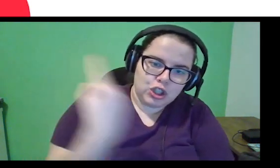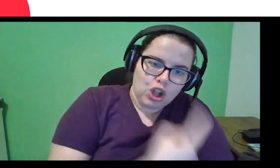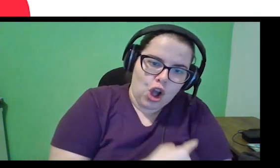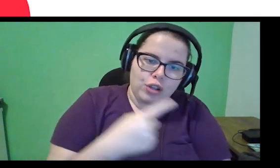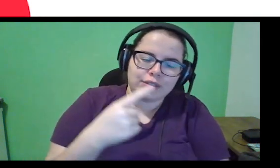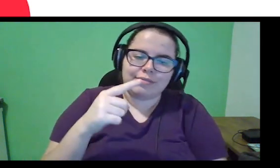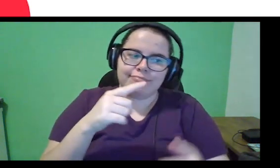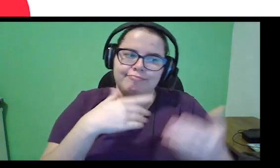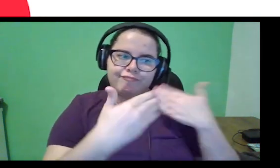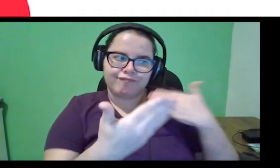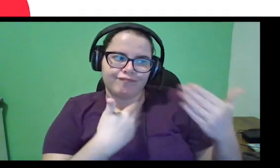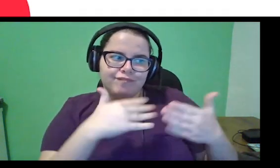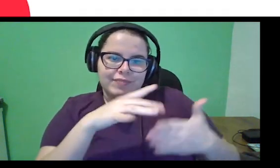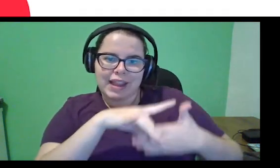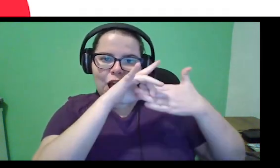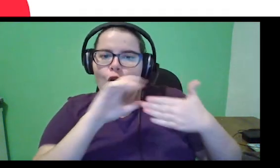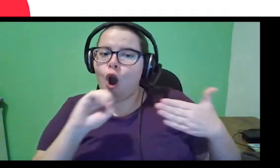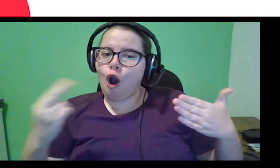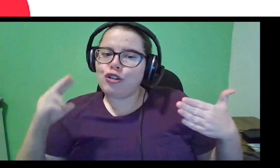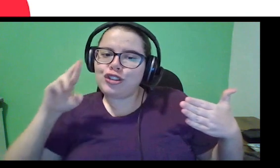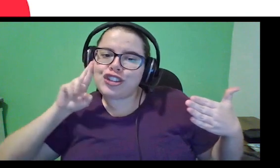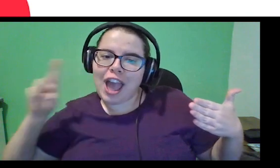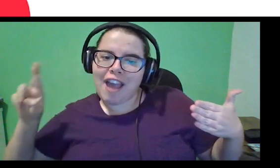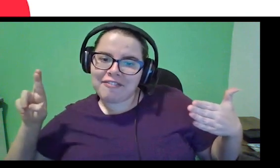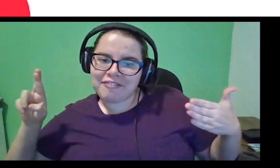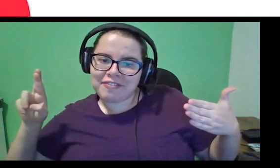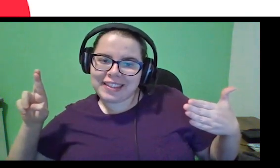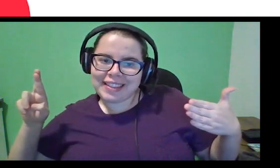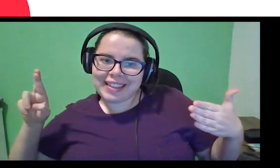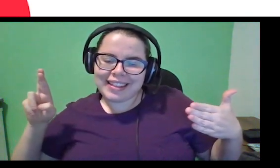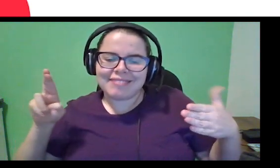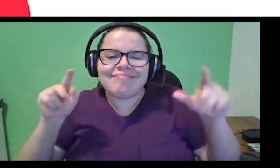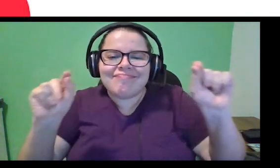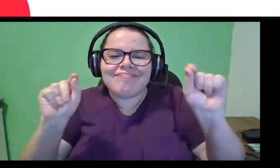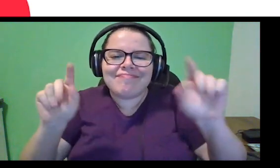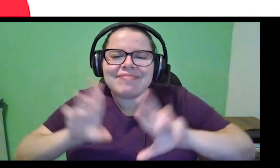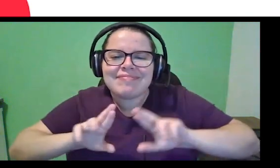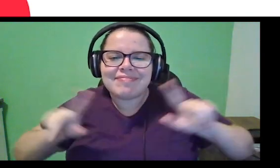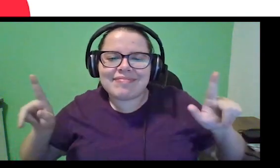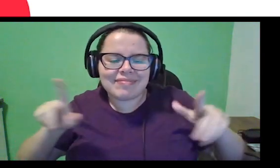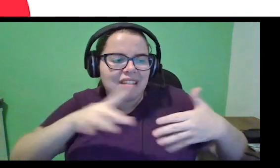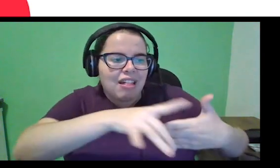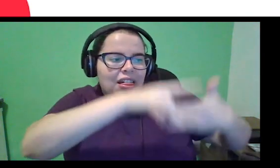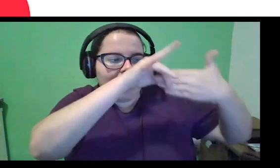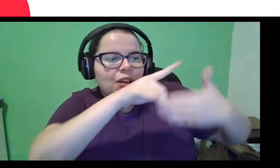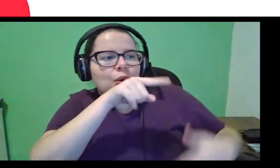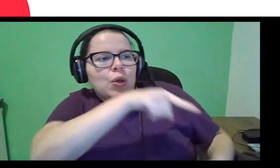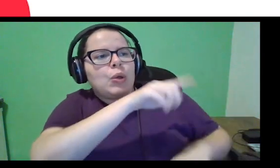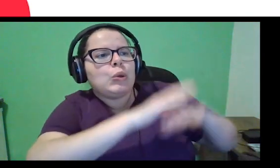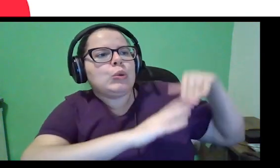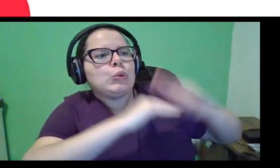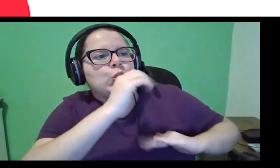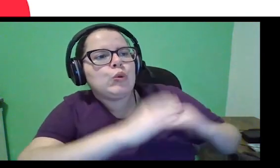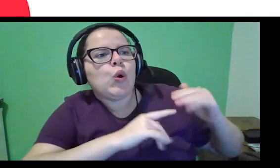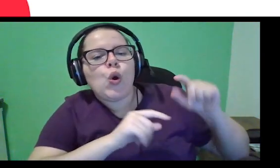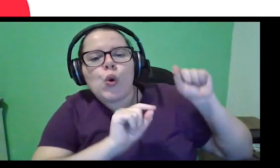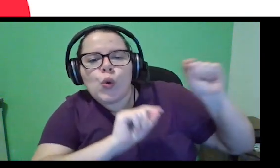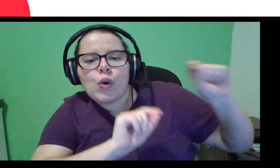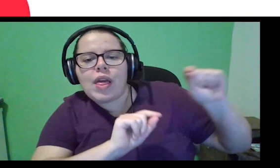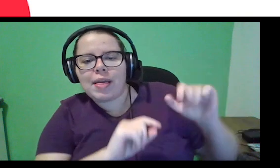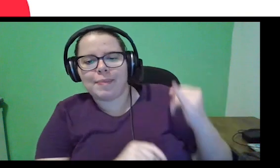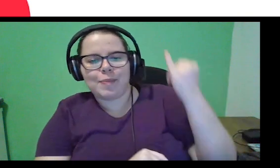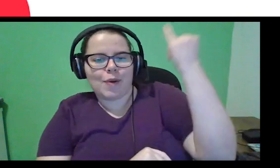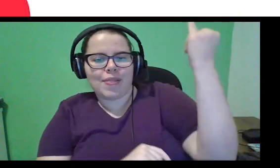com líderes ou com chefes. Então, qual é a abordagem dessa liderança? E muito importante, né?